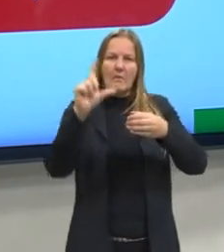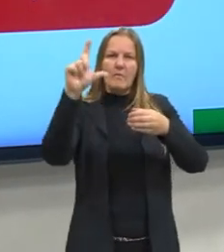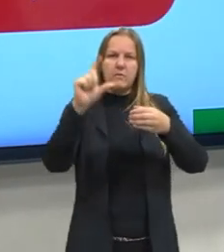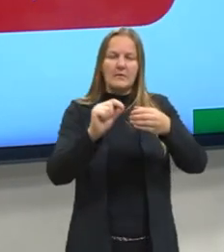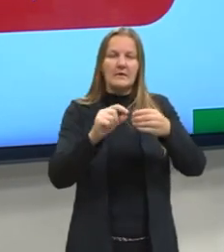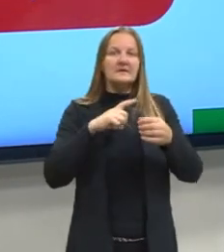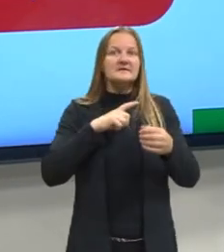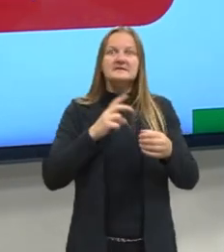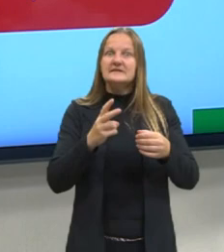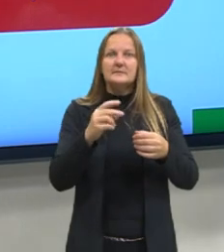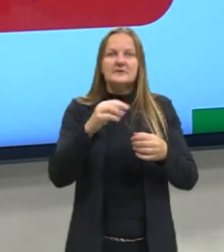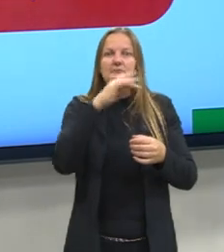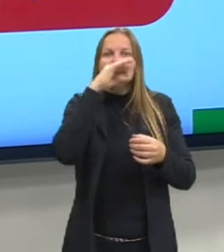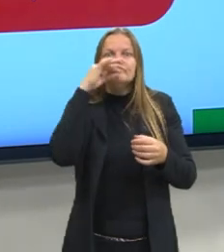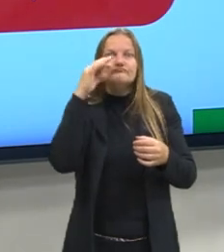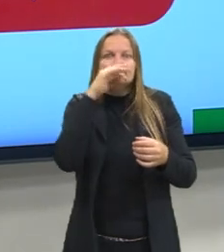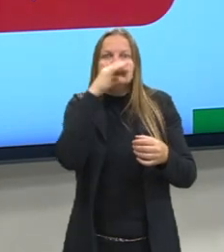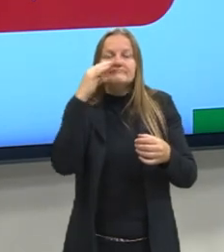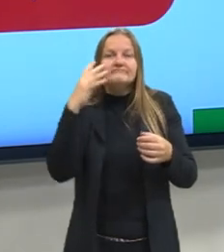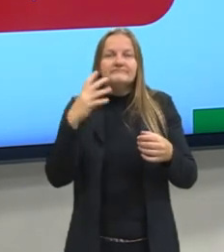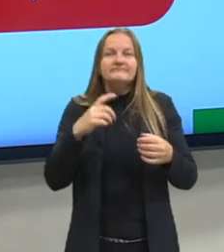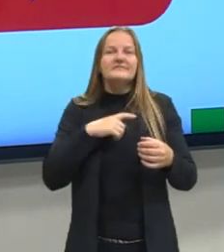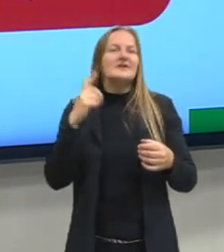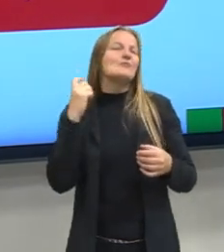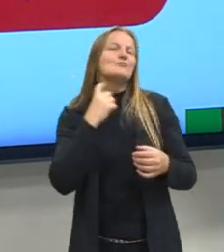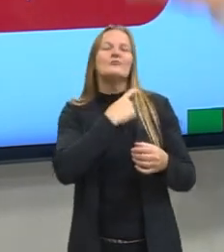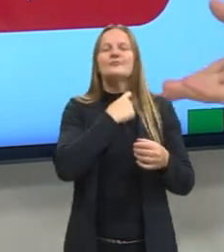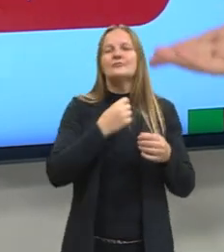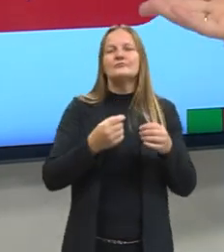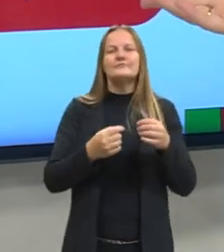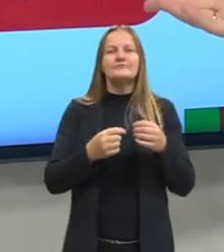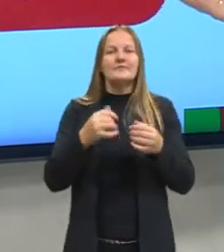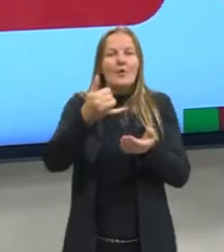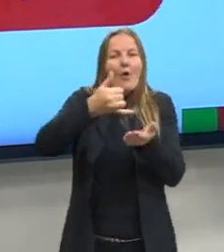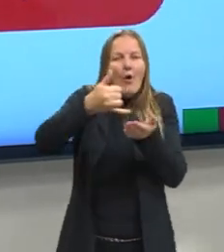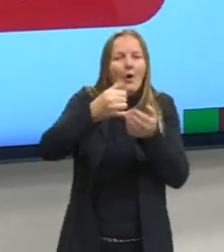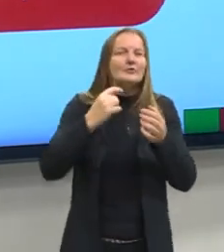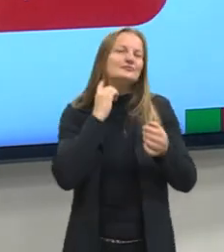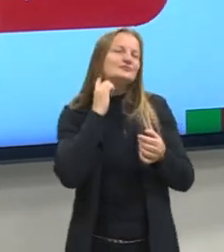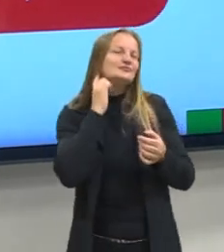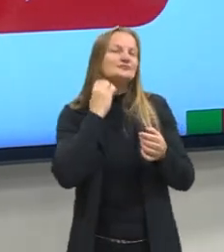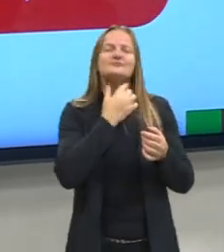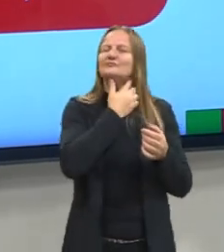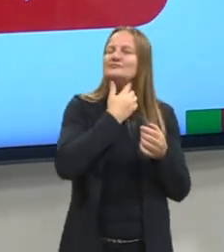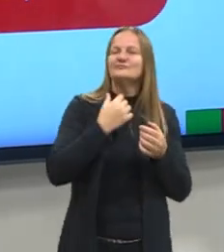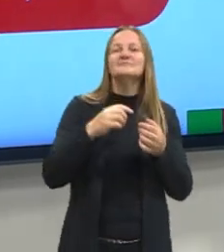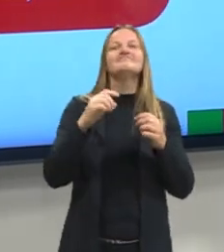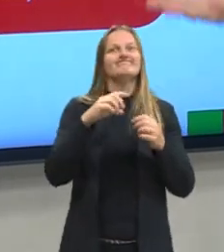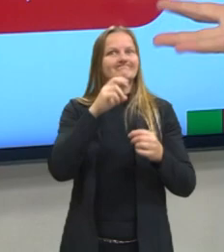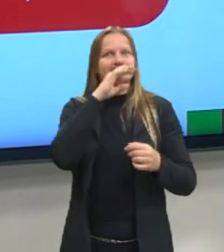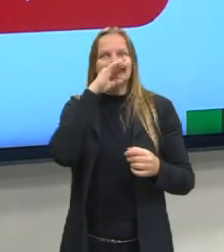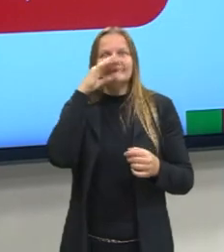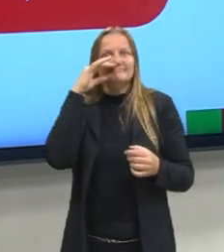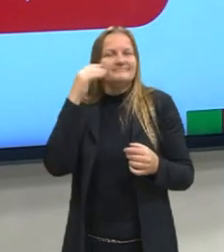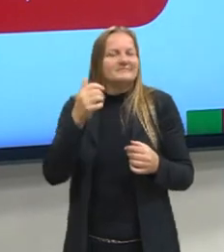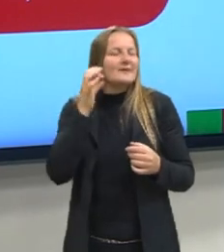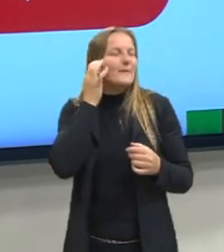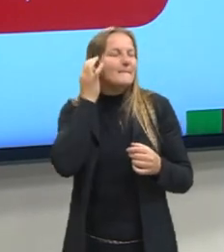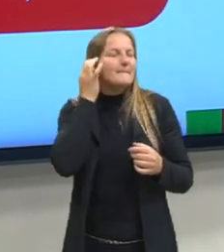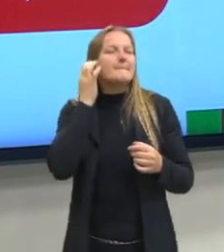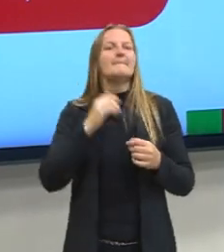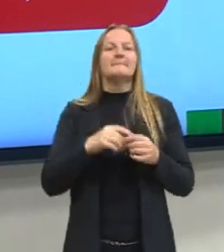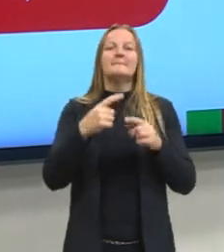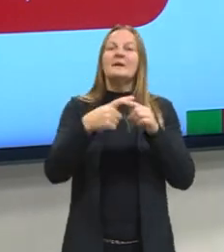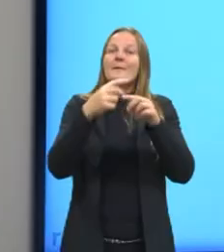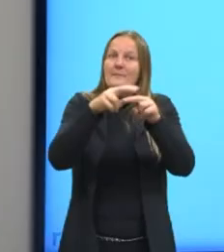cheiro ruim, mas o cheiro bom também. Os perfumes, os óleos essenciais são compostos voláteis. Então, para remover esse